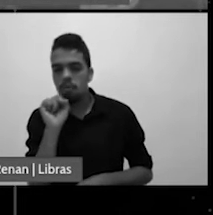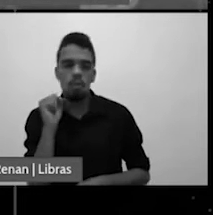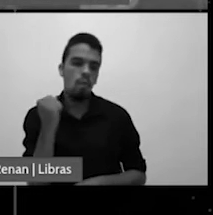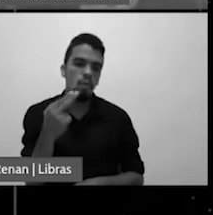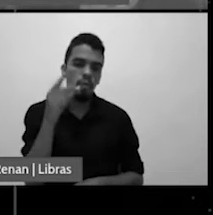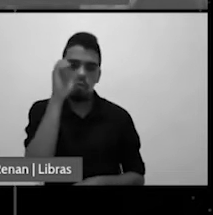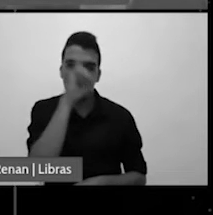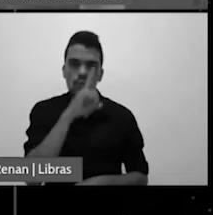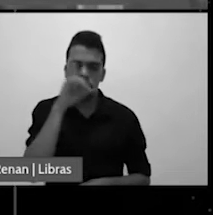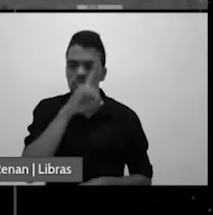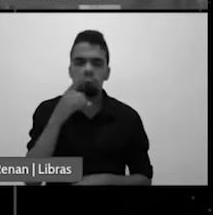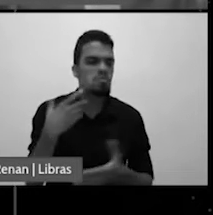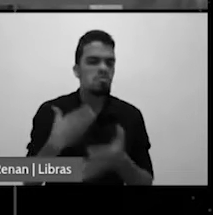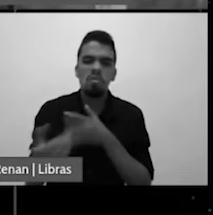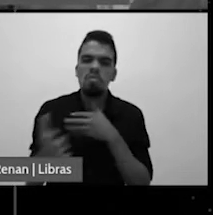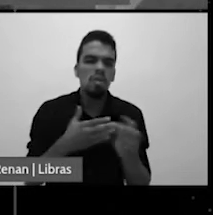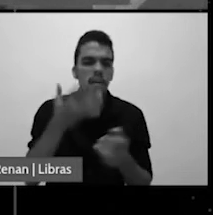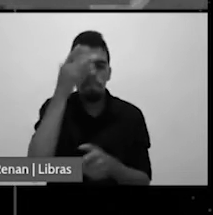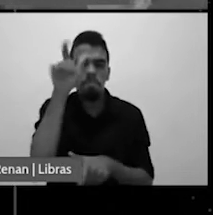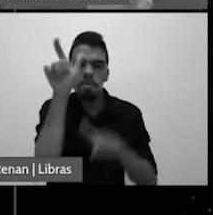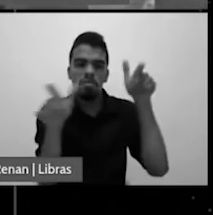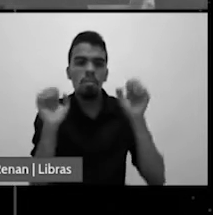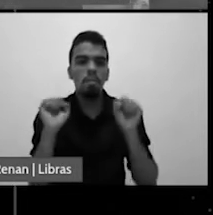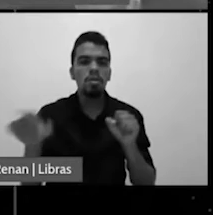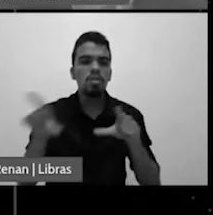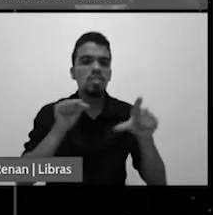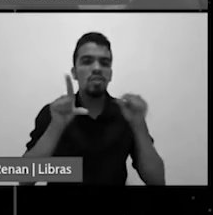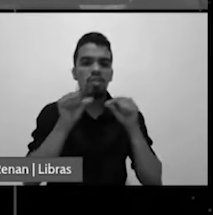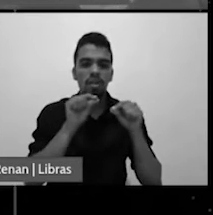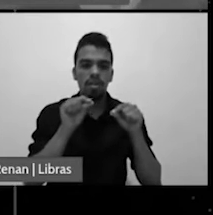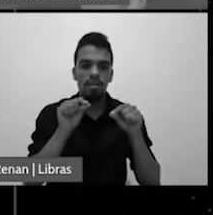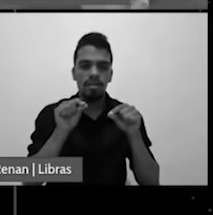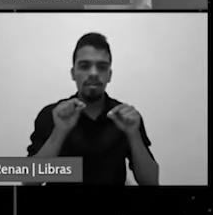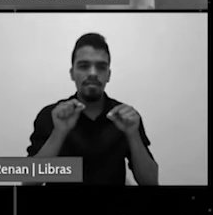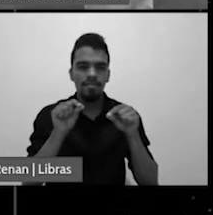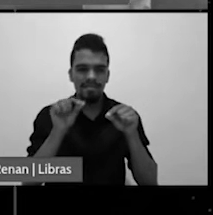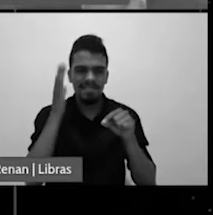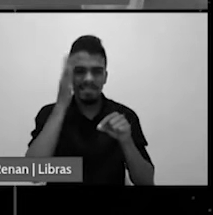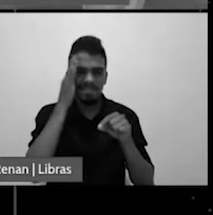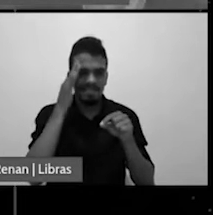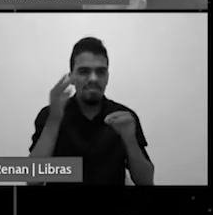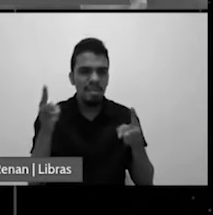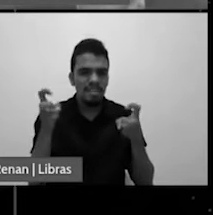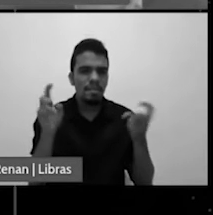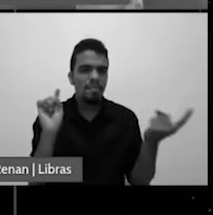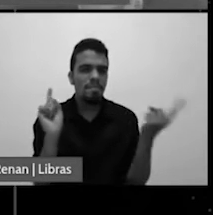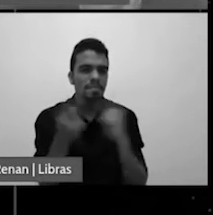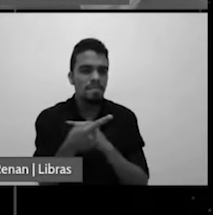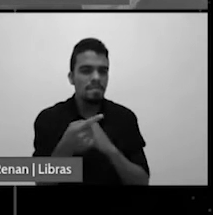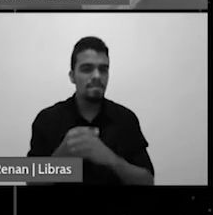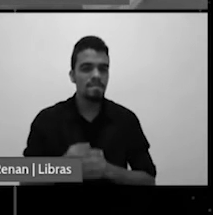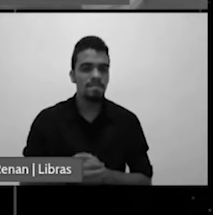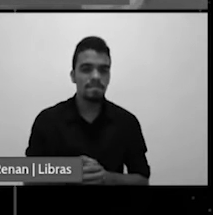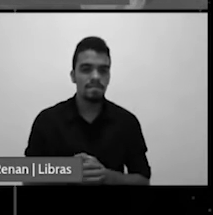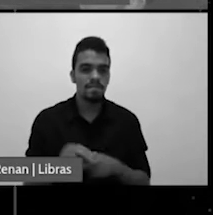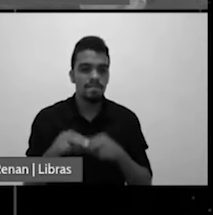decidir muito bem então o nós vimos ao longo dessa trajetória que os impérios antagonizaram